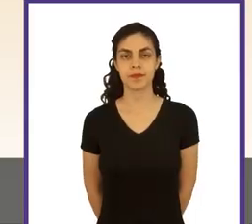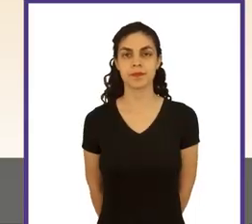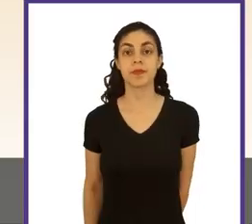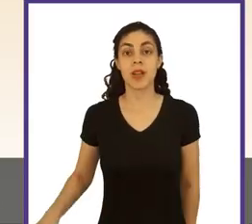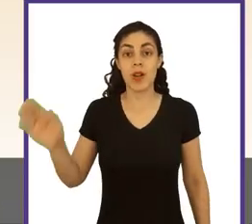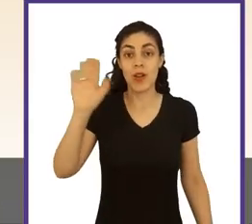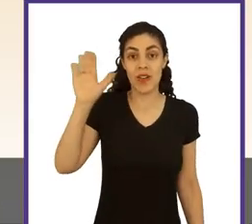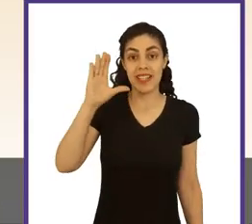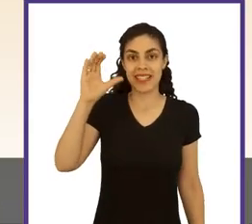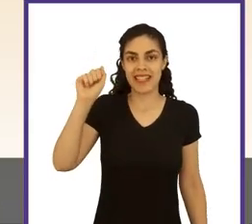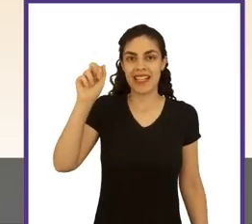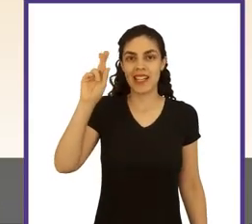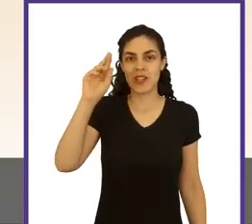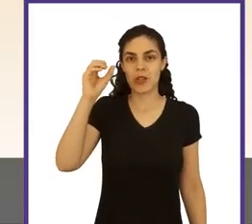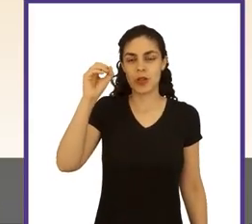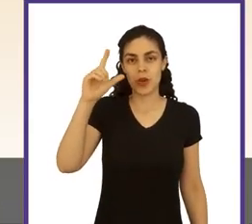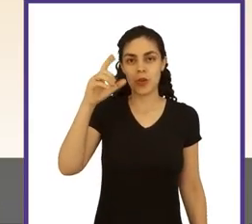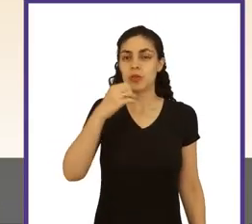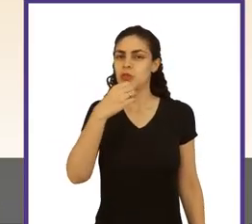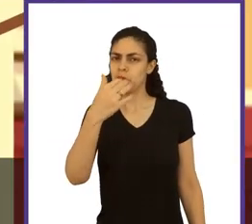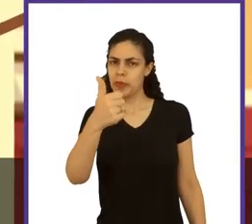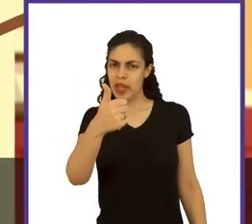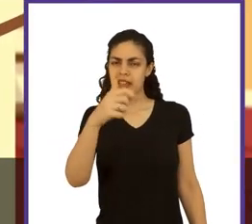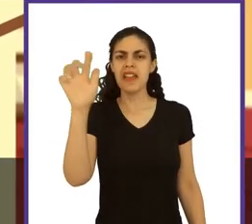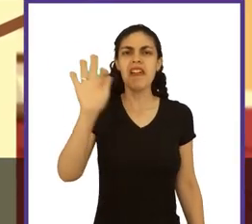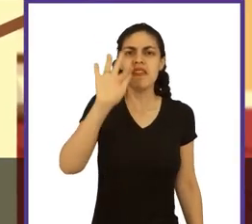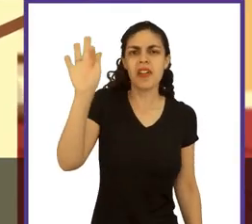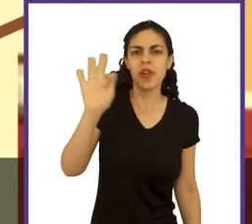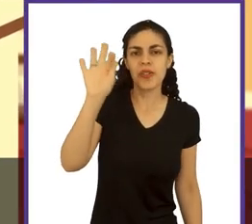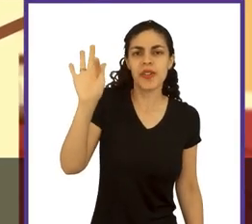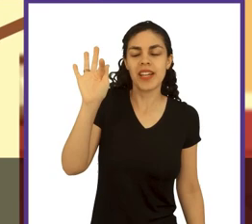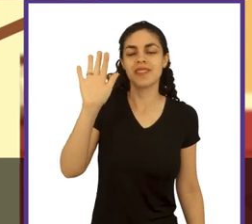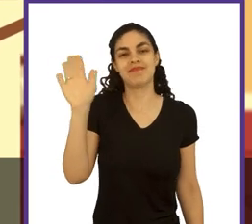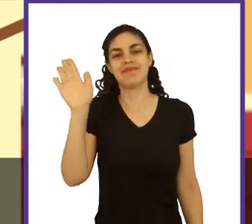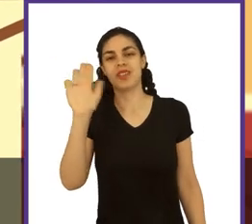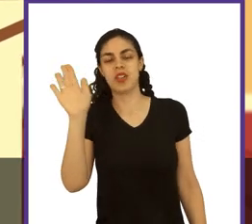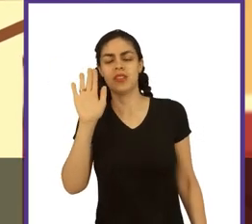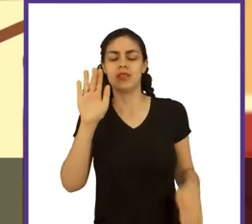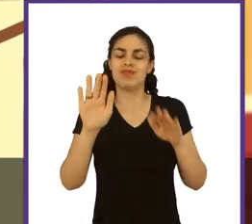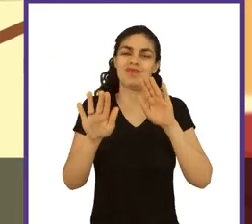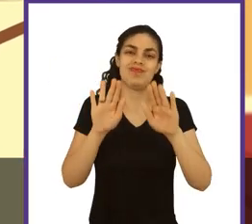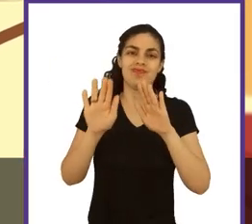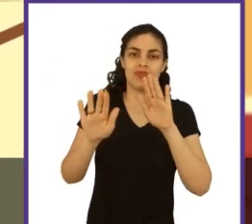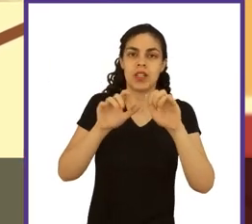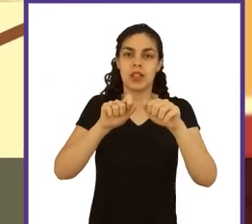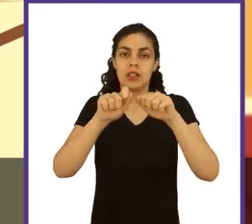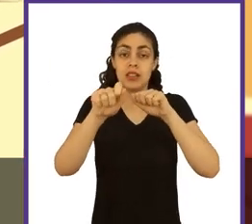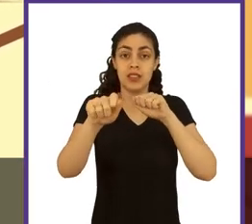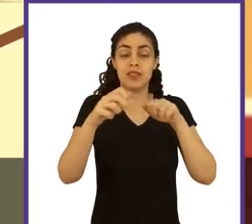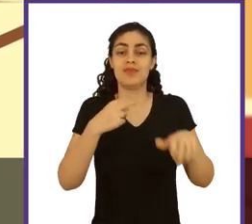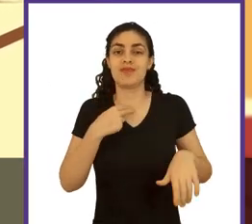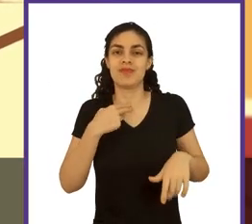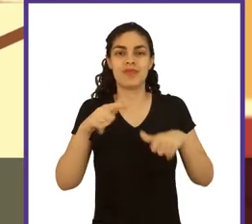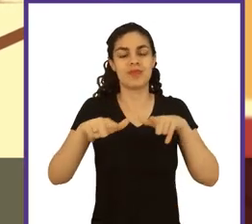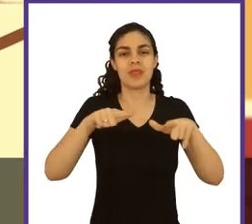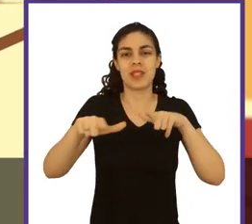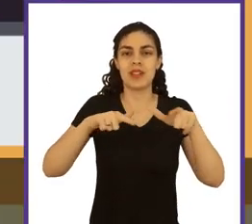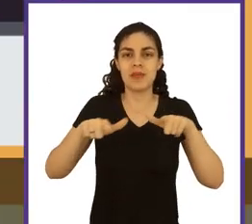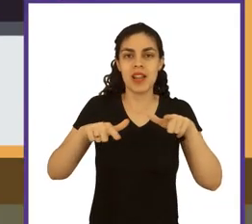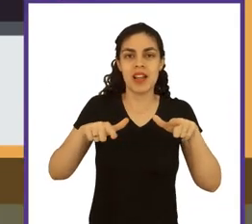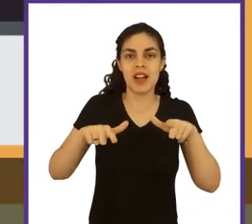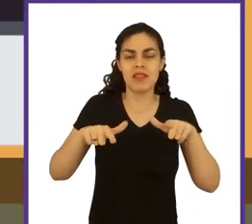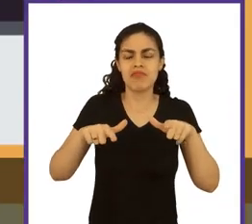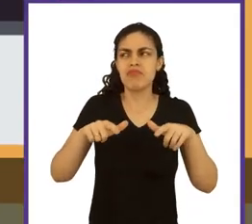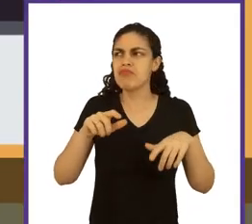Carol, como você está? E a faculdade? Oi! Ah, mais ou menos. Já peguei meu diploma, mas ainda não posso atuar.